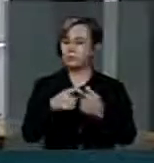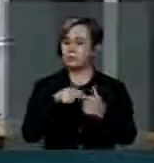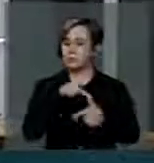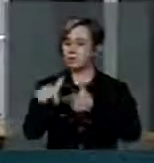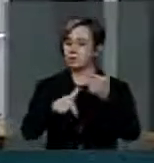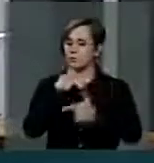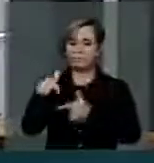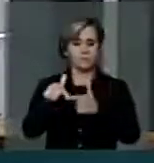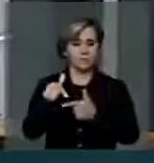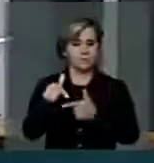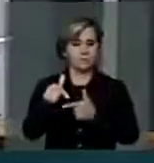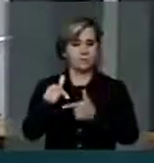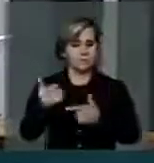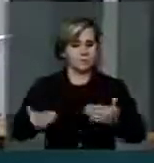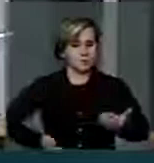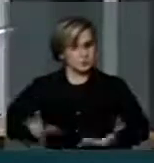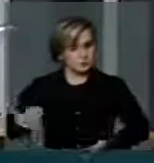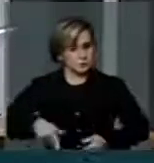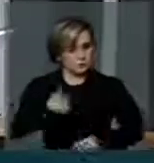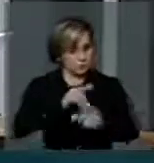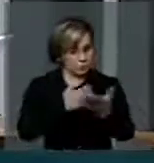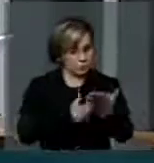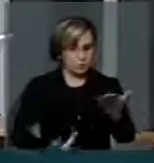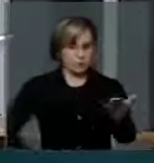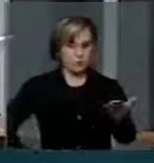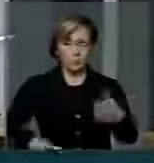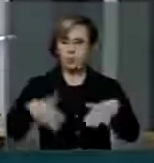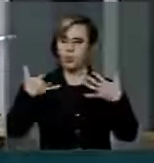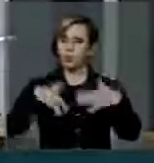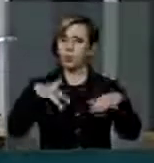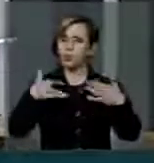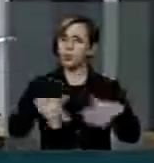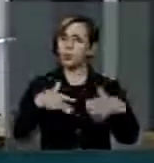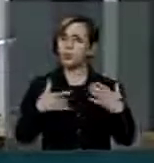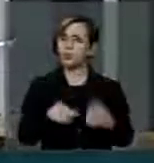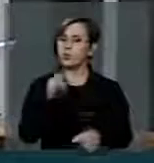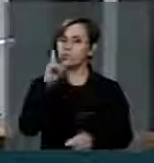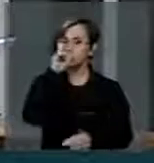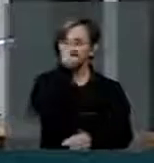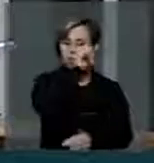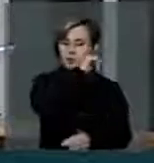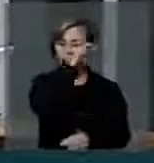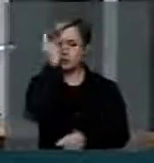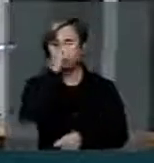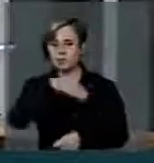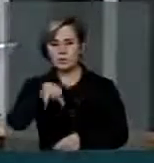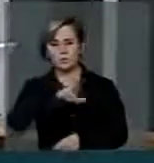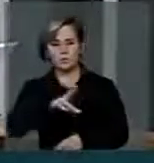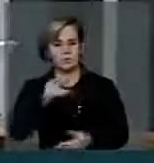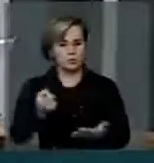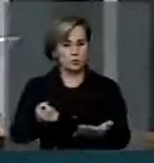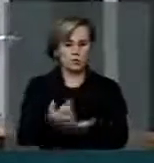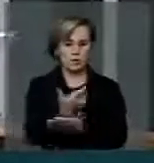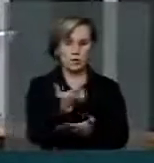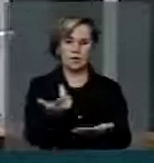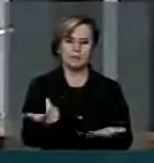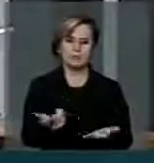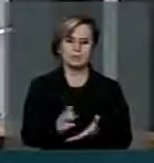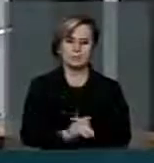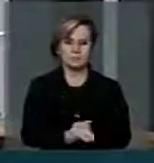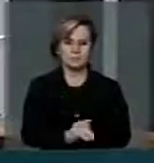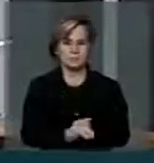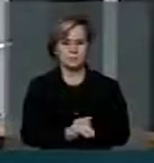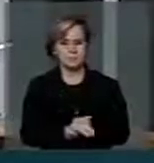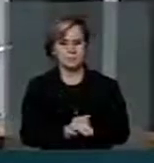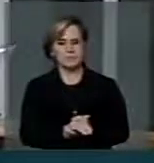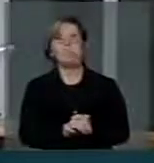público cujos custos oneram demasiadamente os usuários desse serviço, que